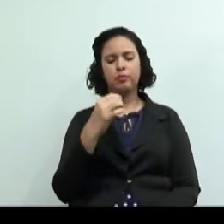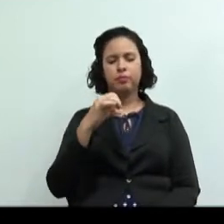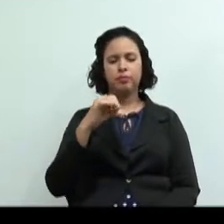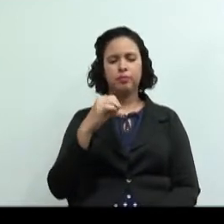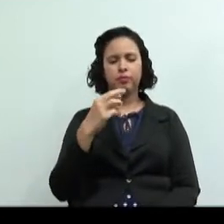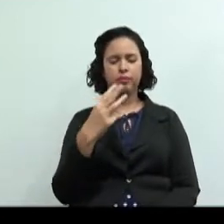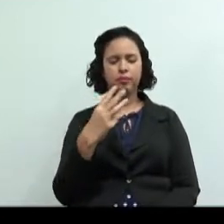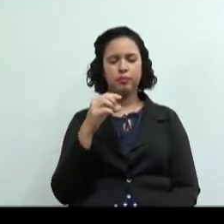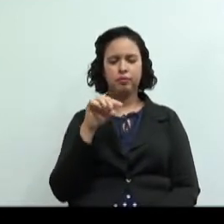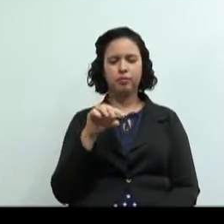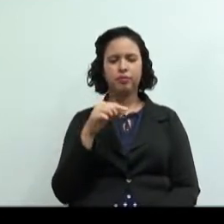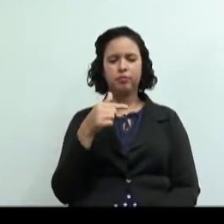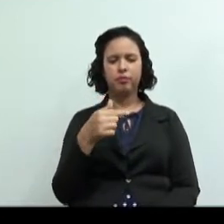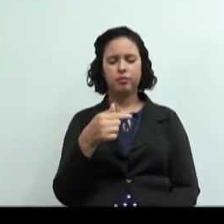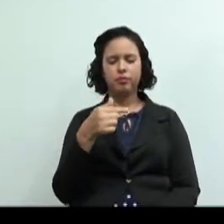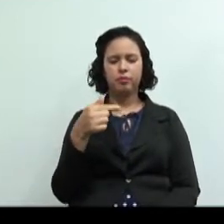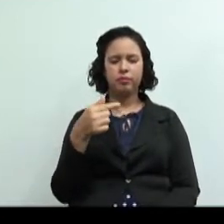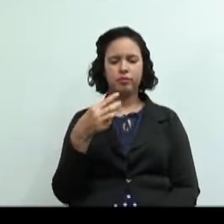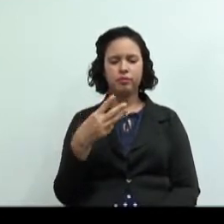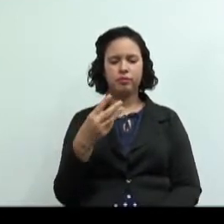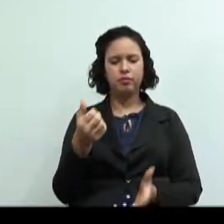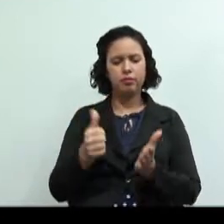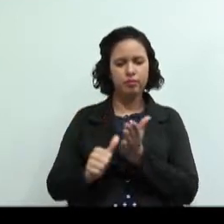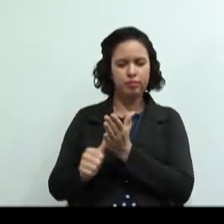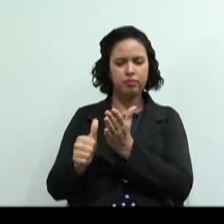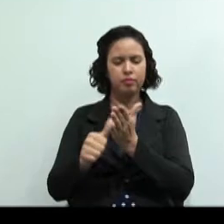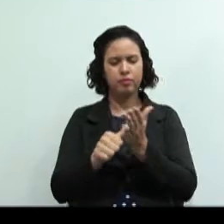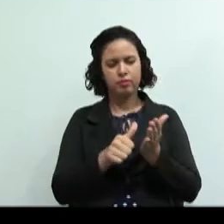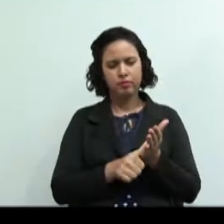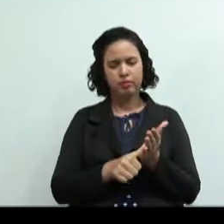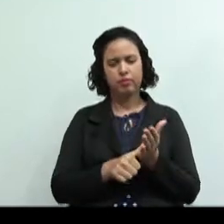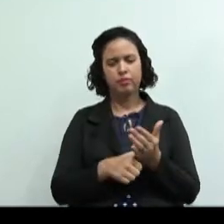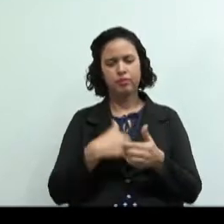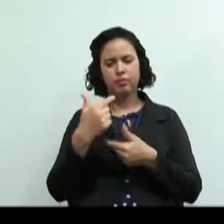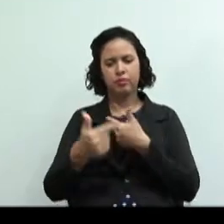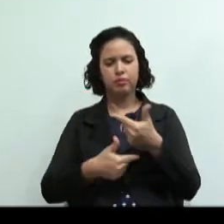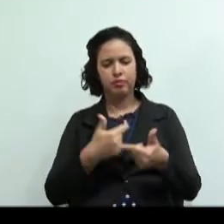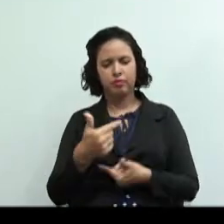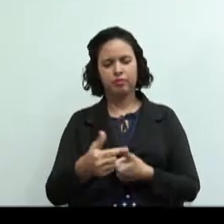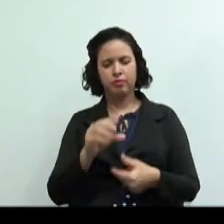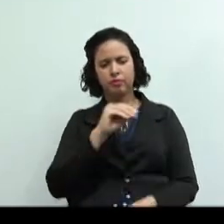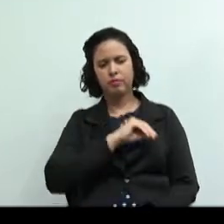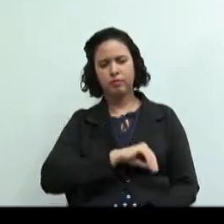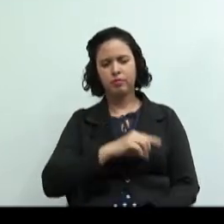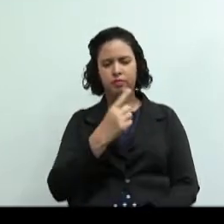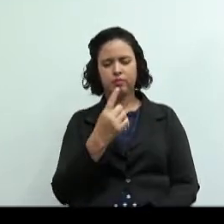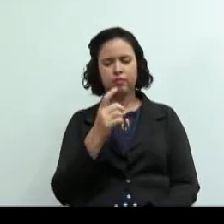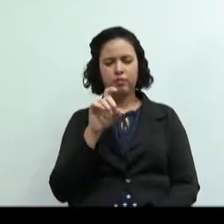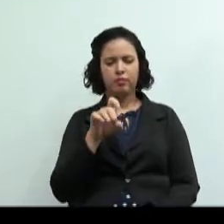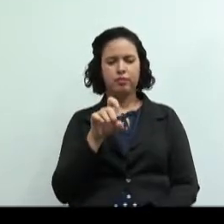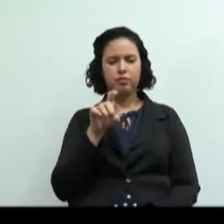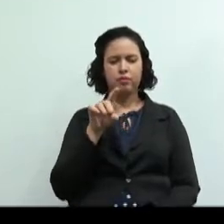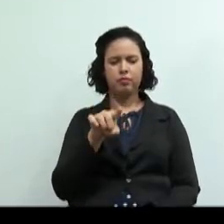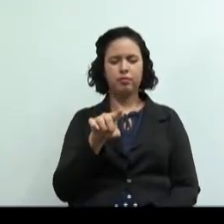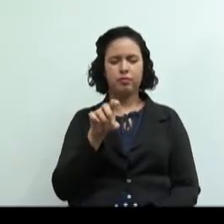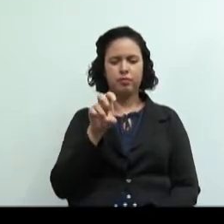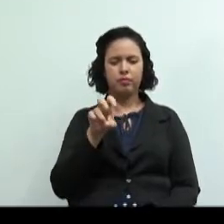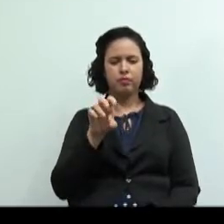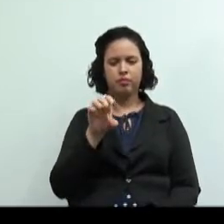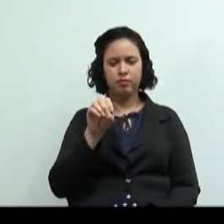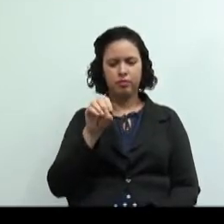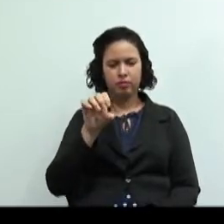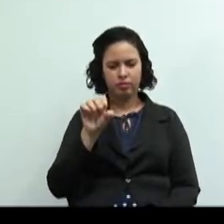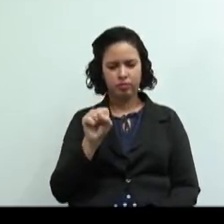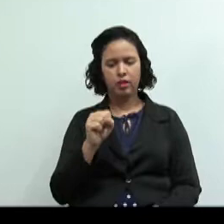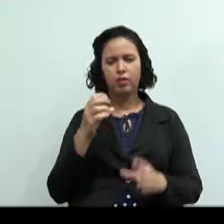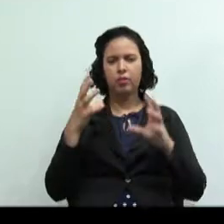associados e 1.580 empregados estão em todas as regiões do país em todos os segmentos de atividades